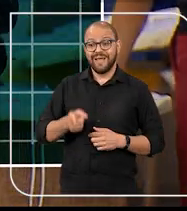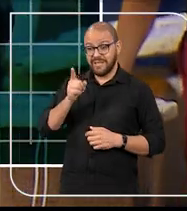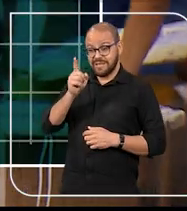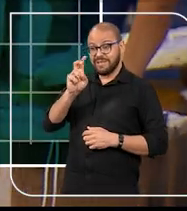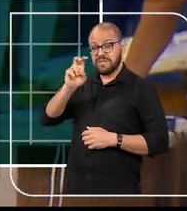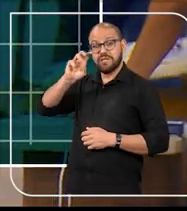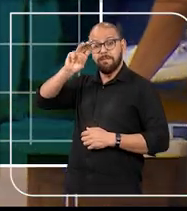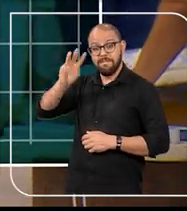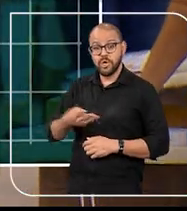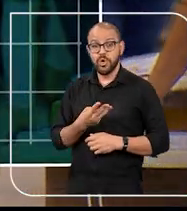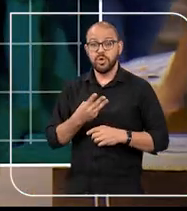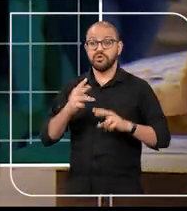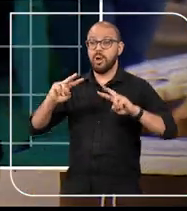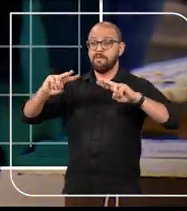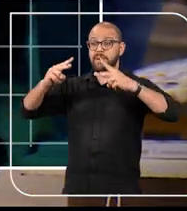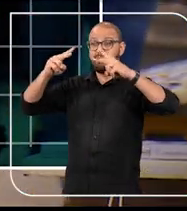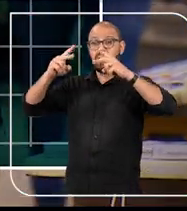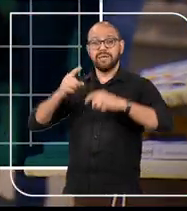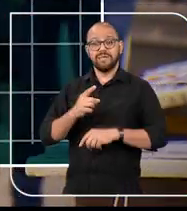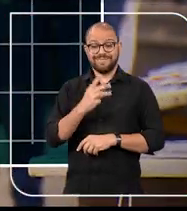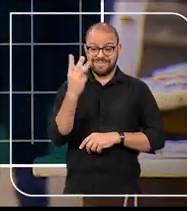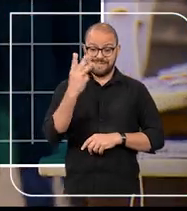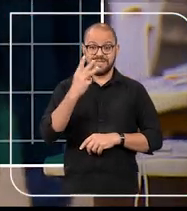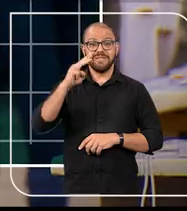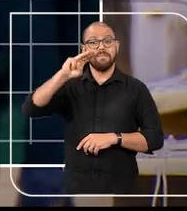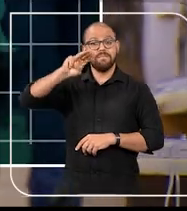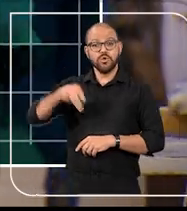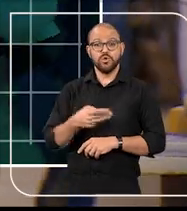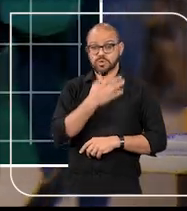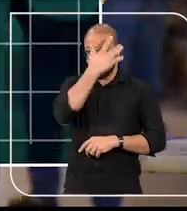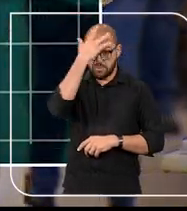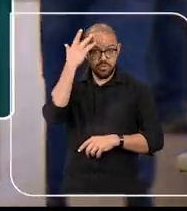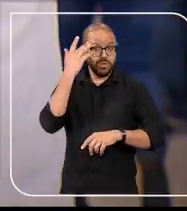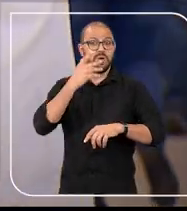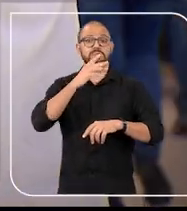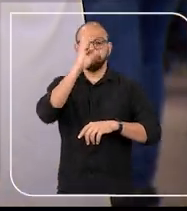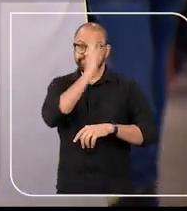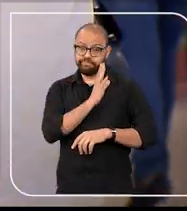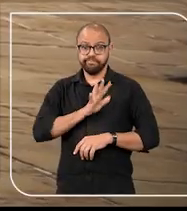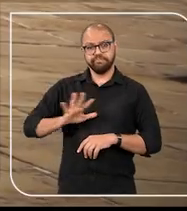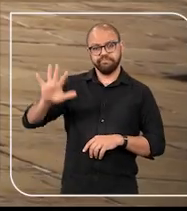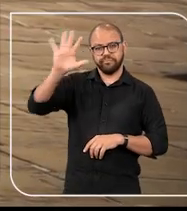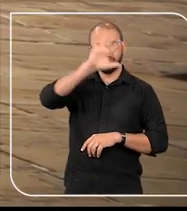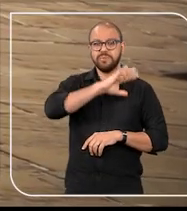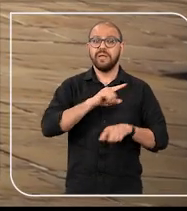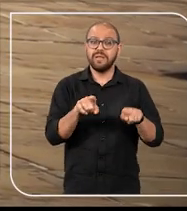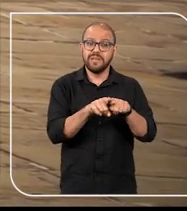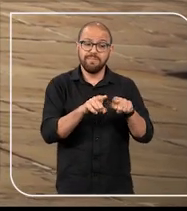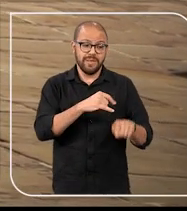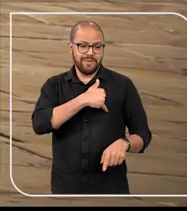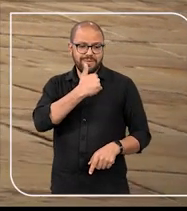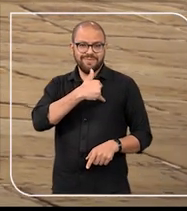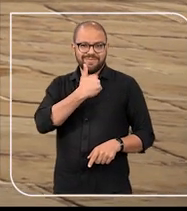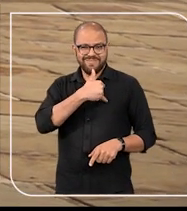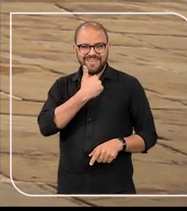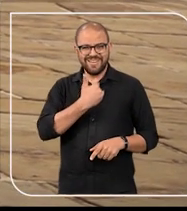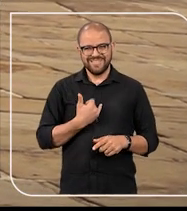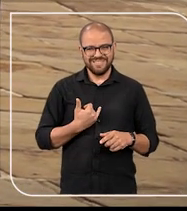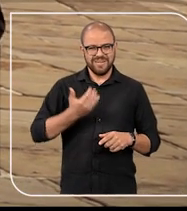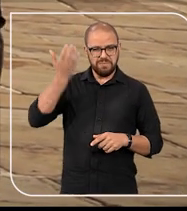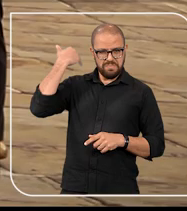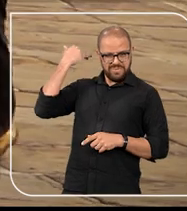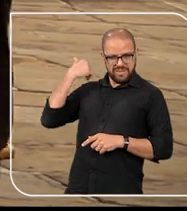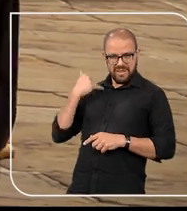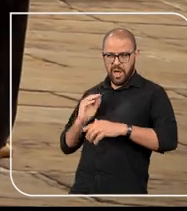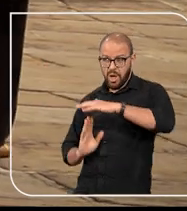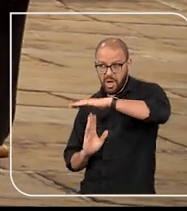passando de cerca de 15 milhões para 33 milhões de brasileiros. E não só isso, a expectativa média